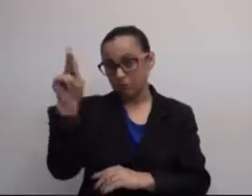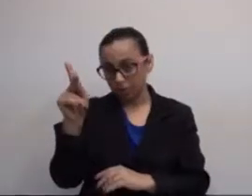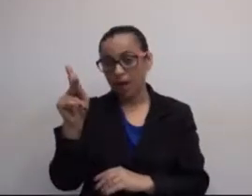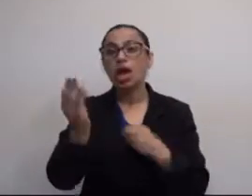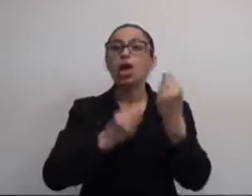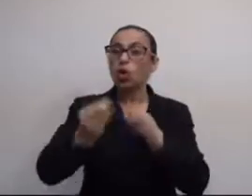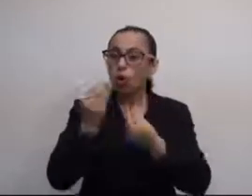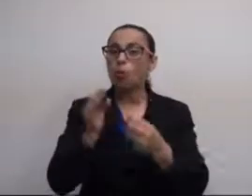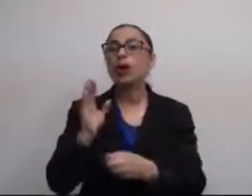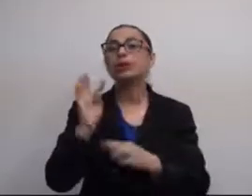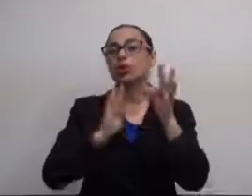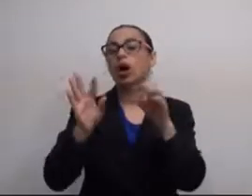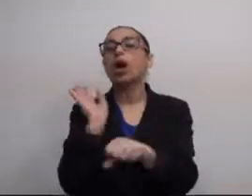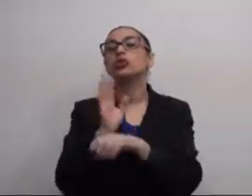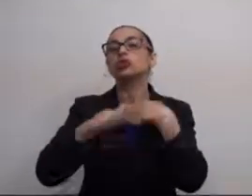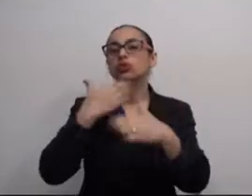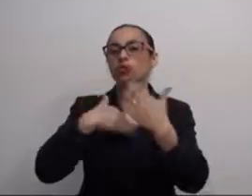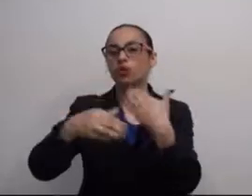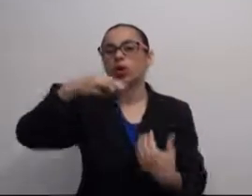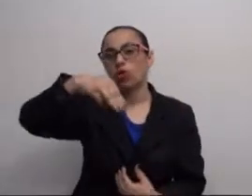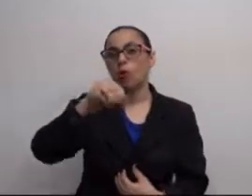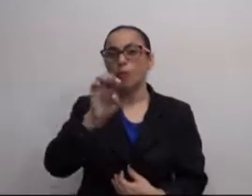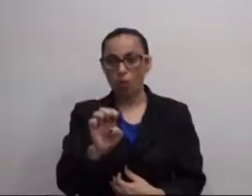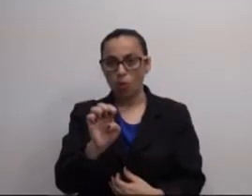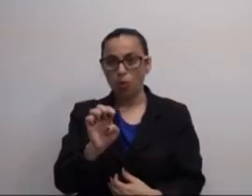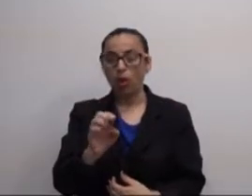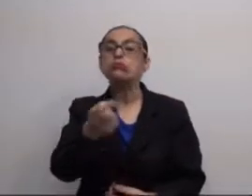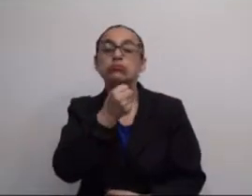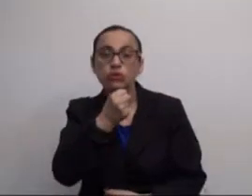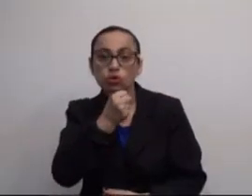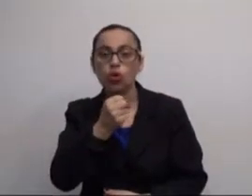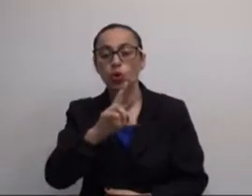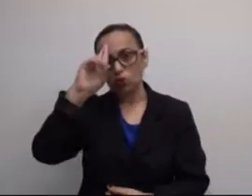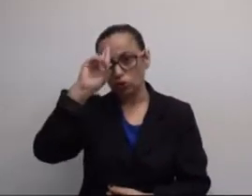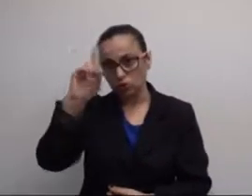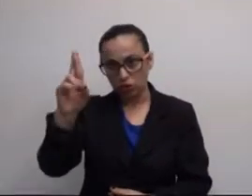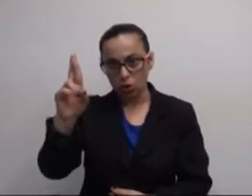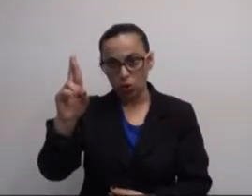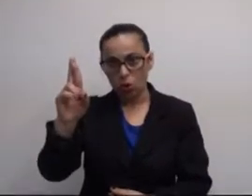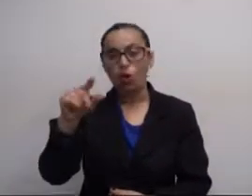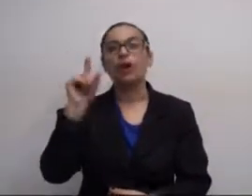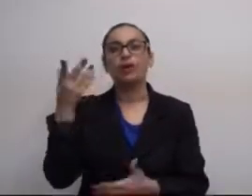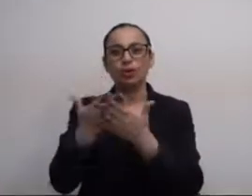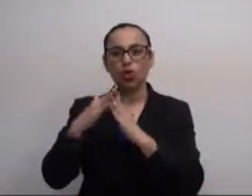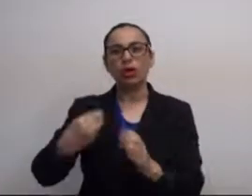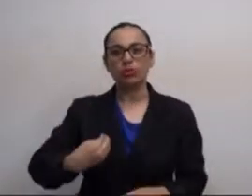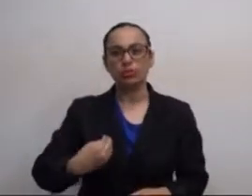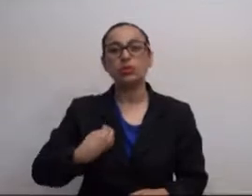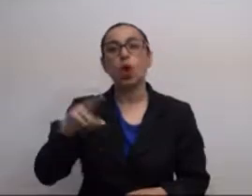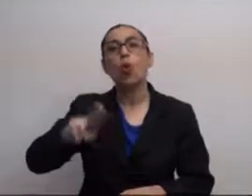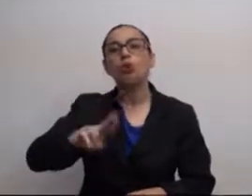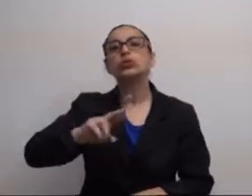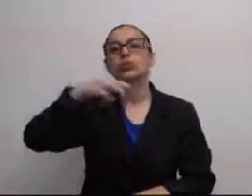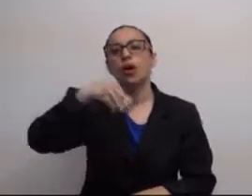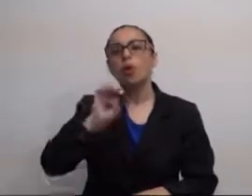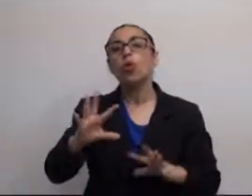diretor falou com relação ao uso das tecnologias na escola dele e como que elas assessoram o desenvolvimento do MOU. Em entrevista